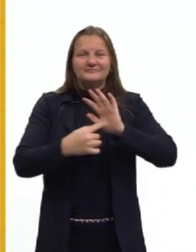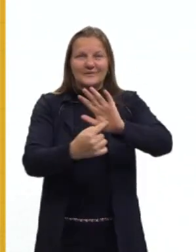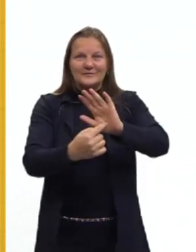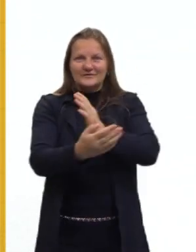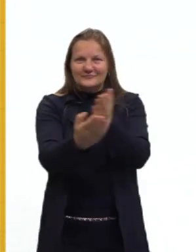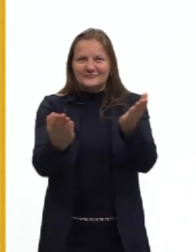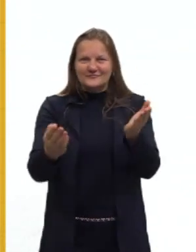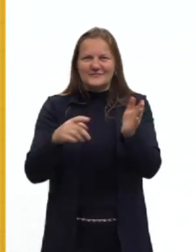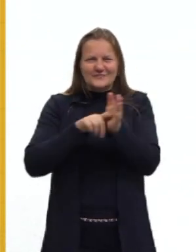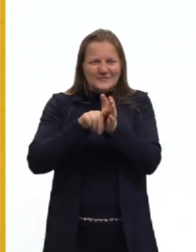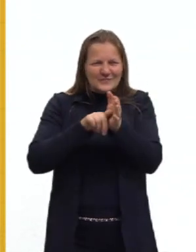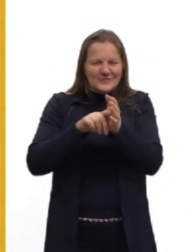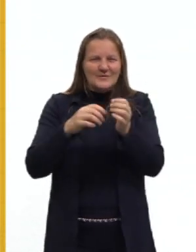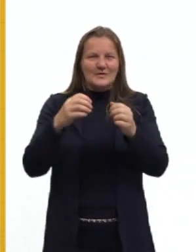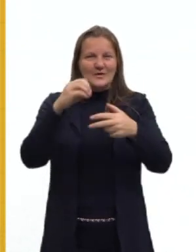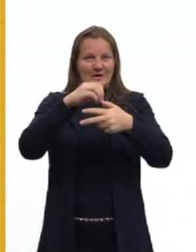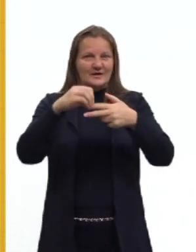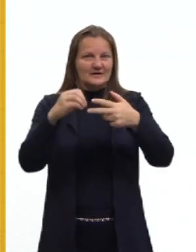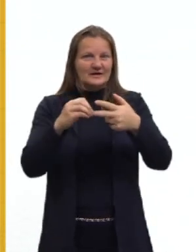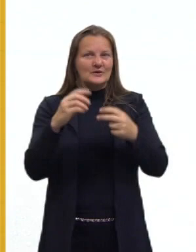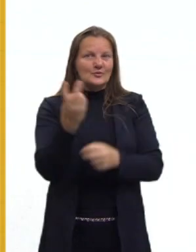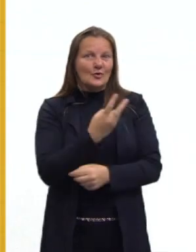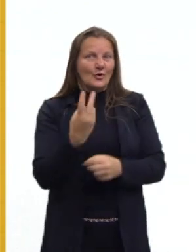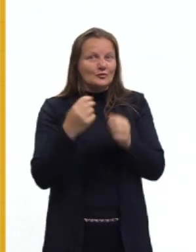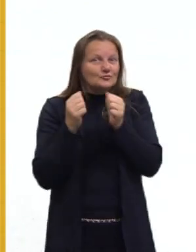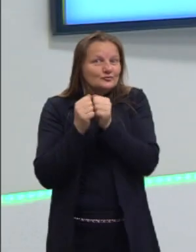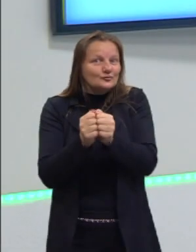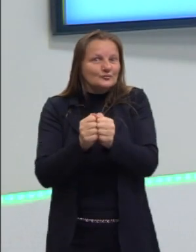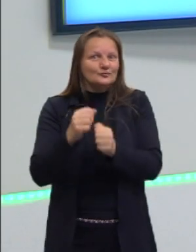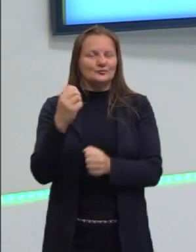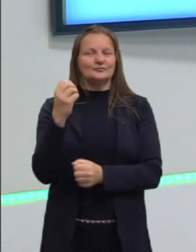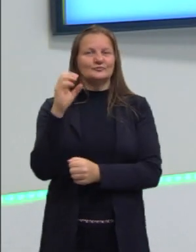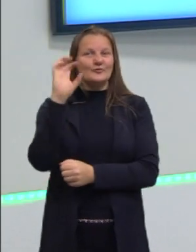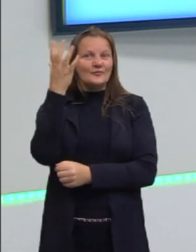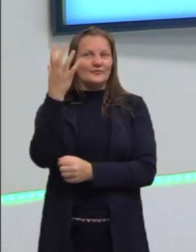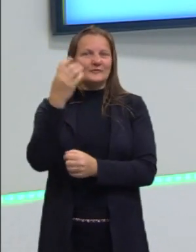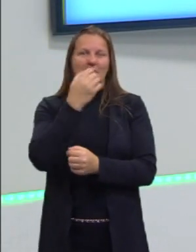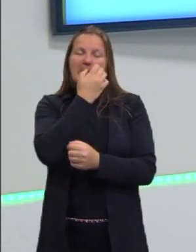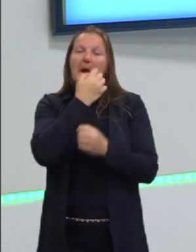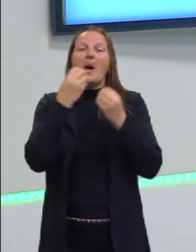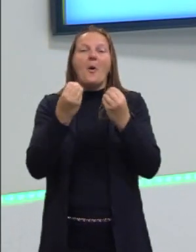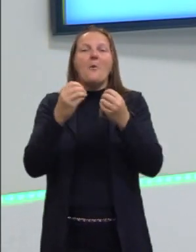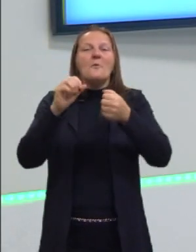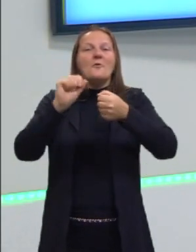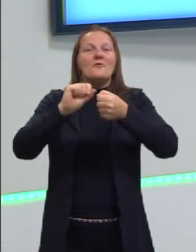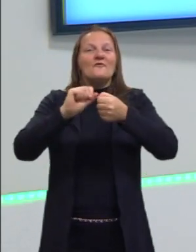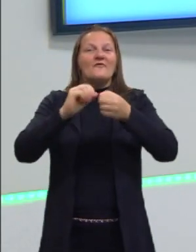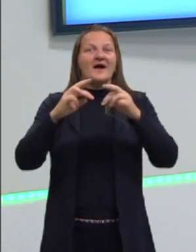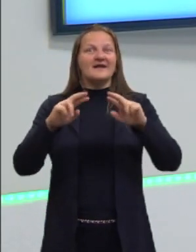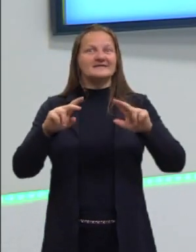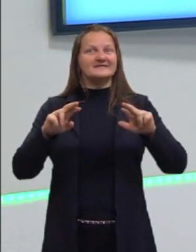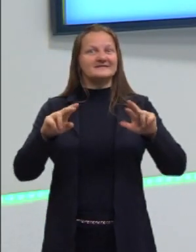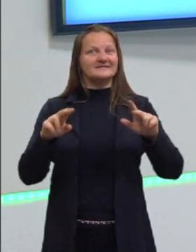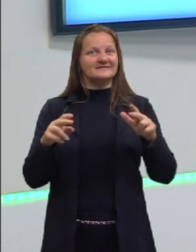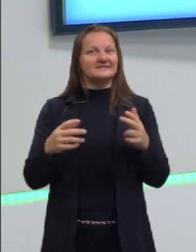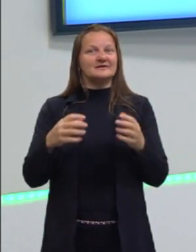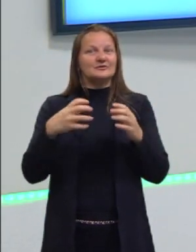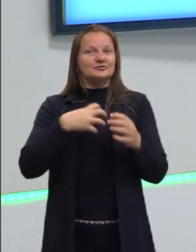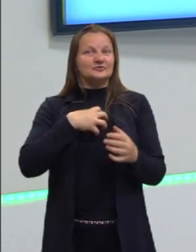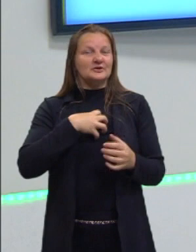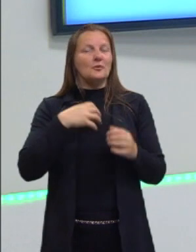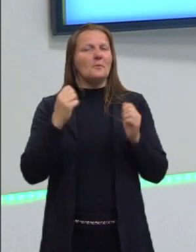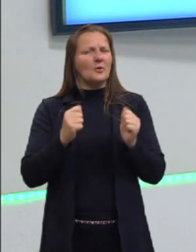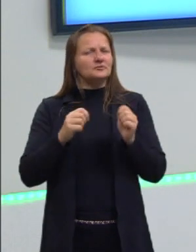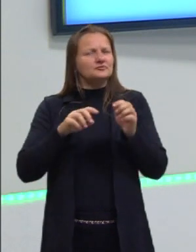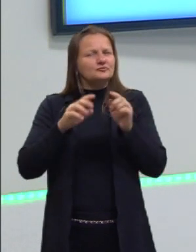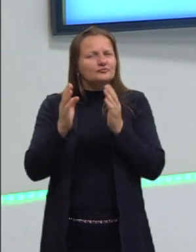uma questão do Enem. Nós vamos resolver ela e nós vamos ver que o formato que nós vamos utilizar aqui, ele se